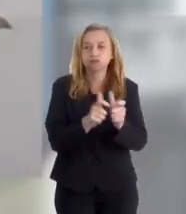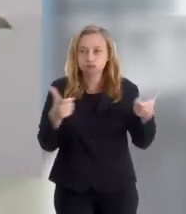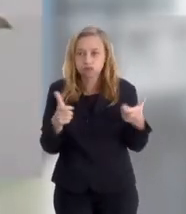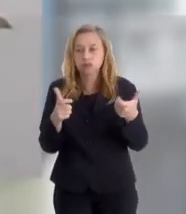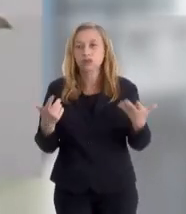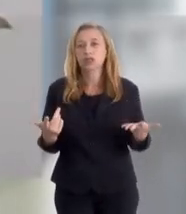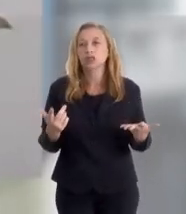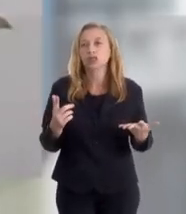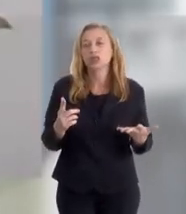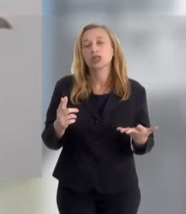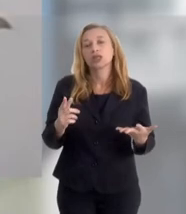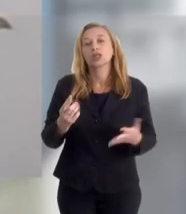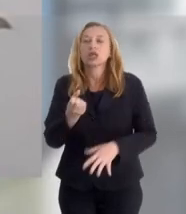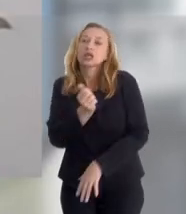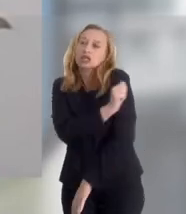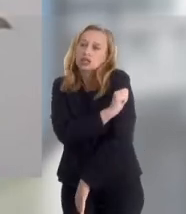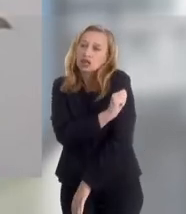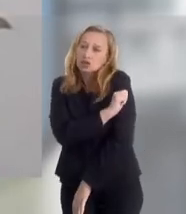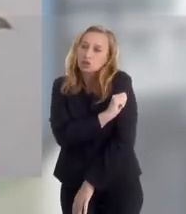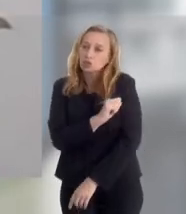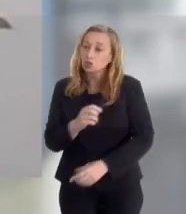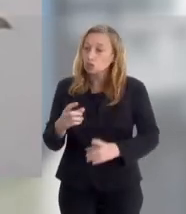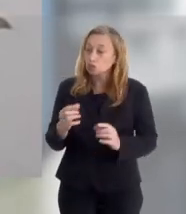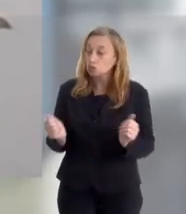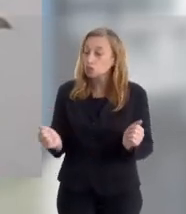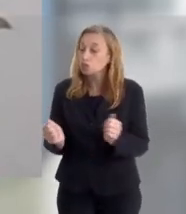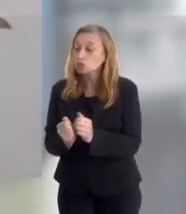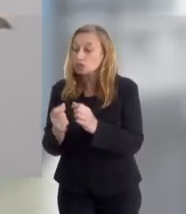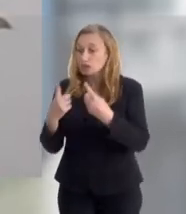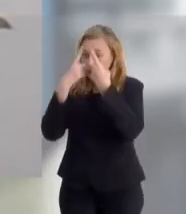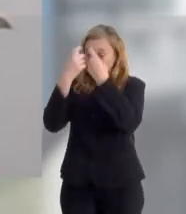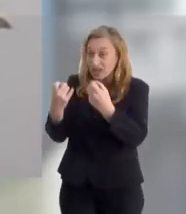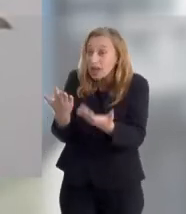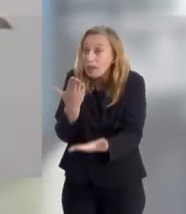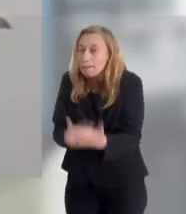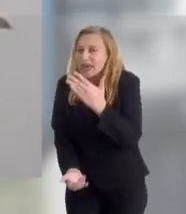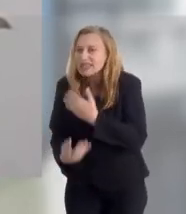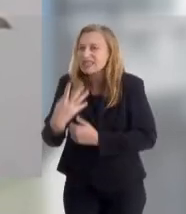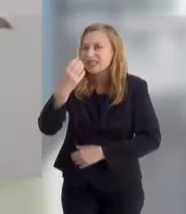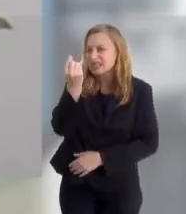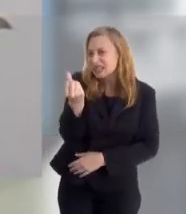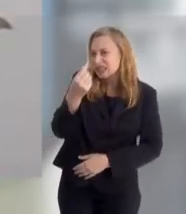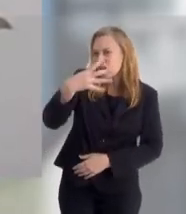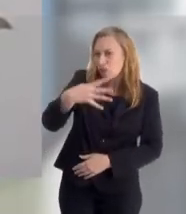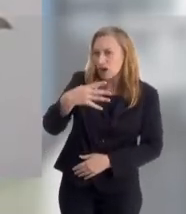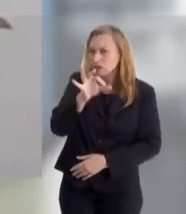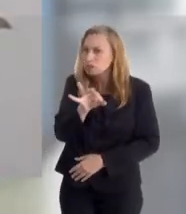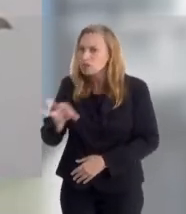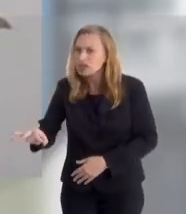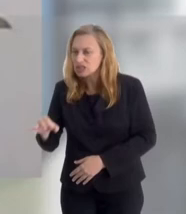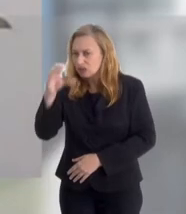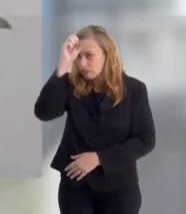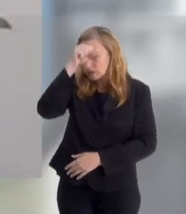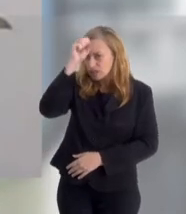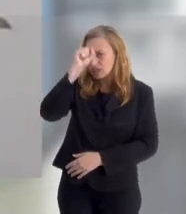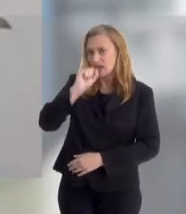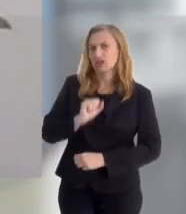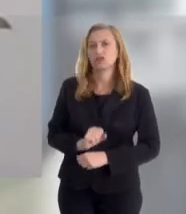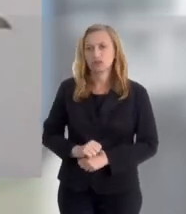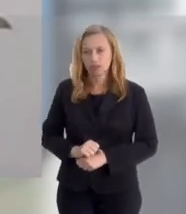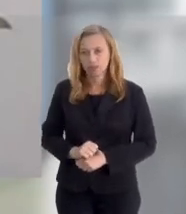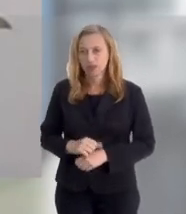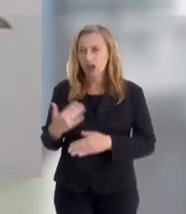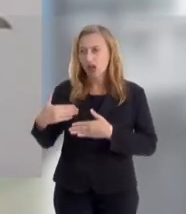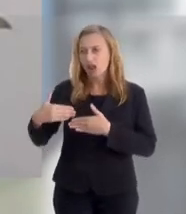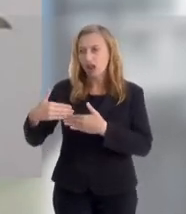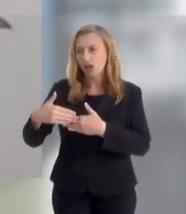impacto nos alunos é muito grande. gente estimou que esses alunos expostos à violência, eles perdem 64% do